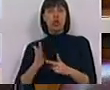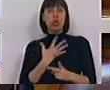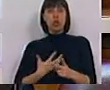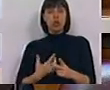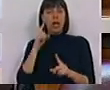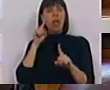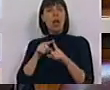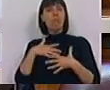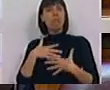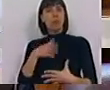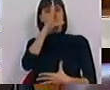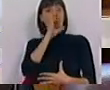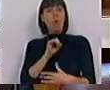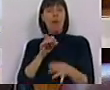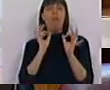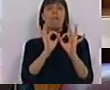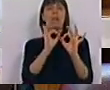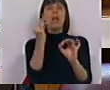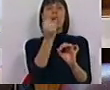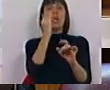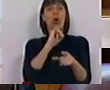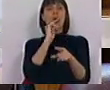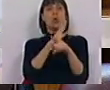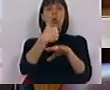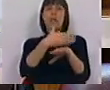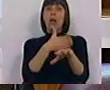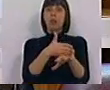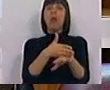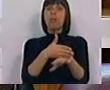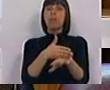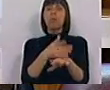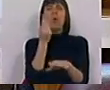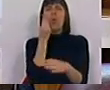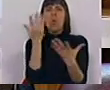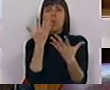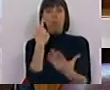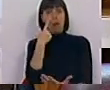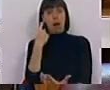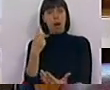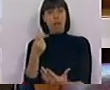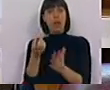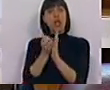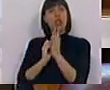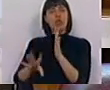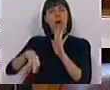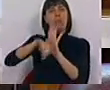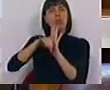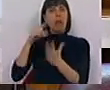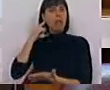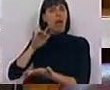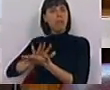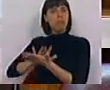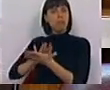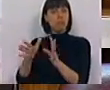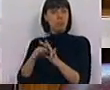nas intenções de governo, em detrimento das instituições do docento setor, como é possível verificar-se nos despachos e portarias publicados